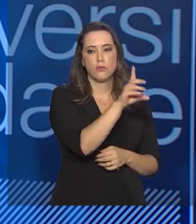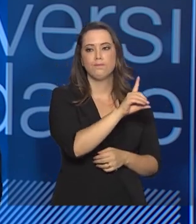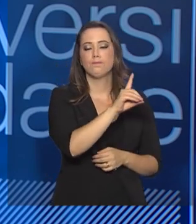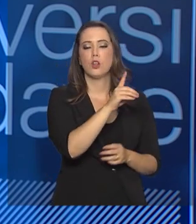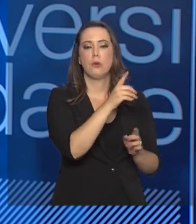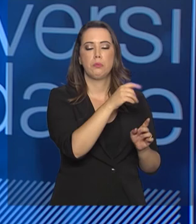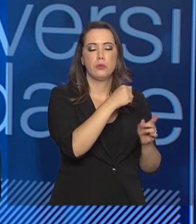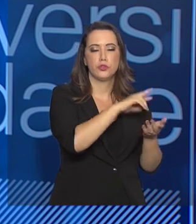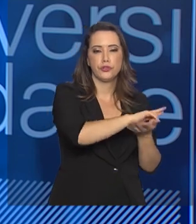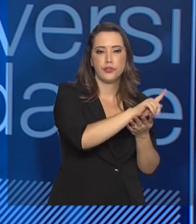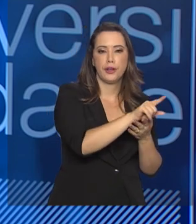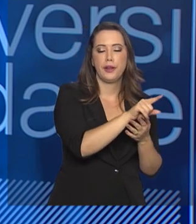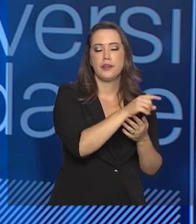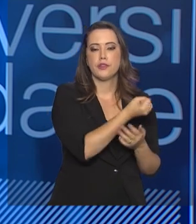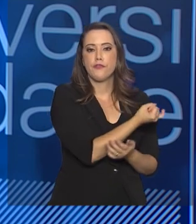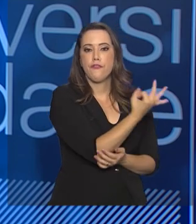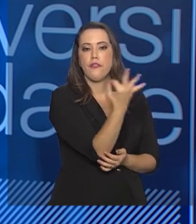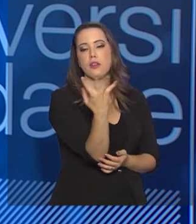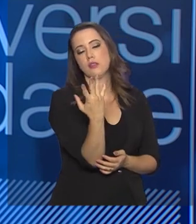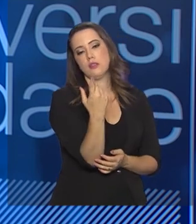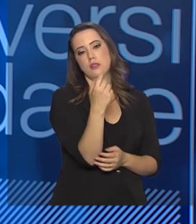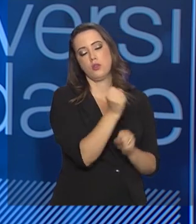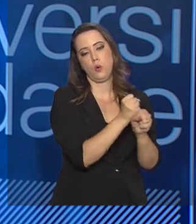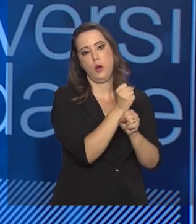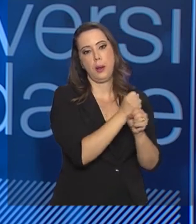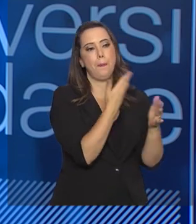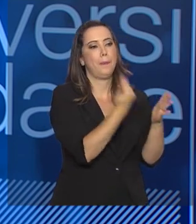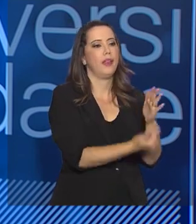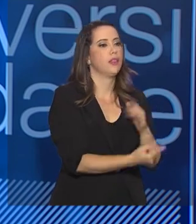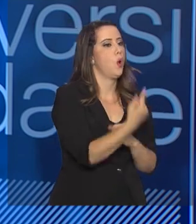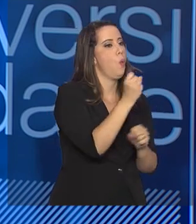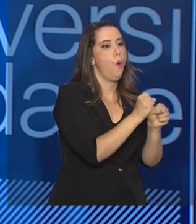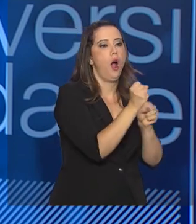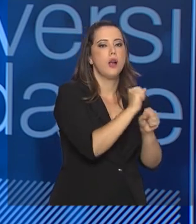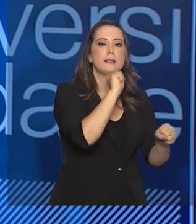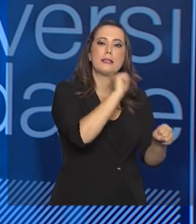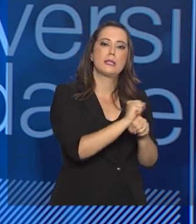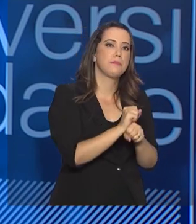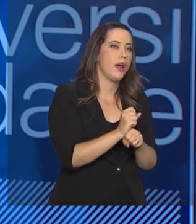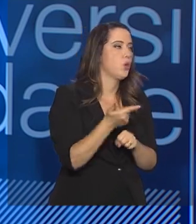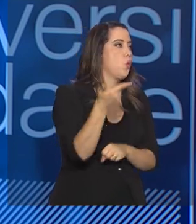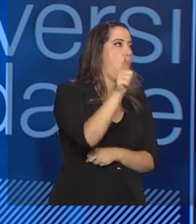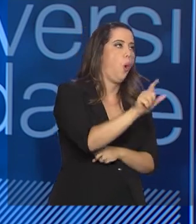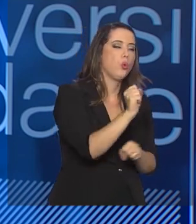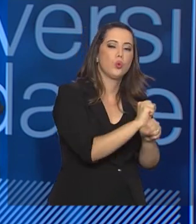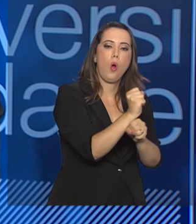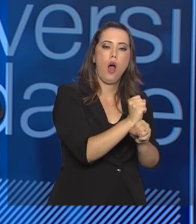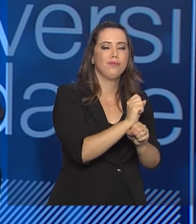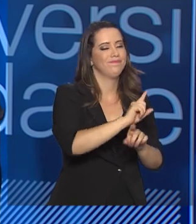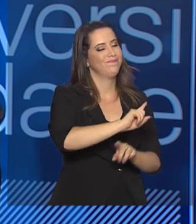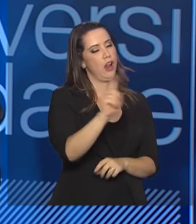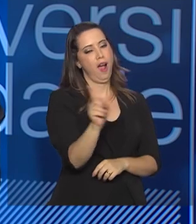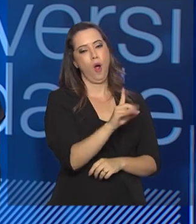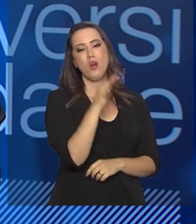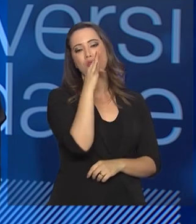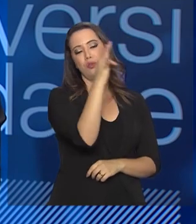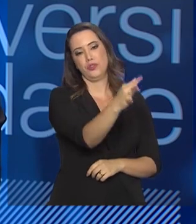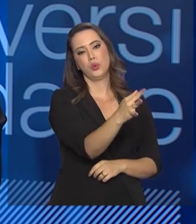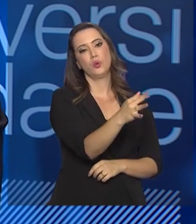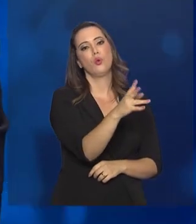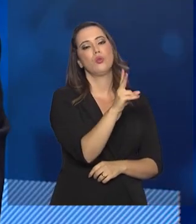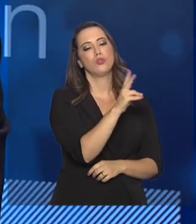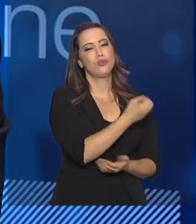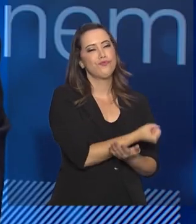essa coisa de ser... Perdeu a prova naquele ano, vai ter que esperar mais um ano para fazer outra prova. No futuro, já não vai ter isso.